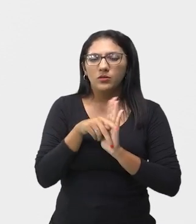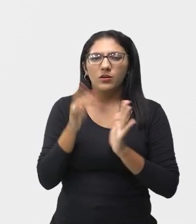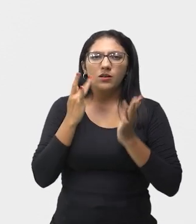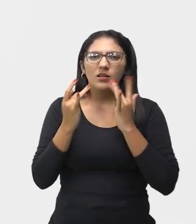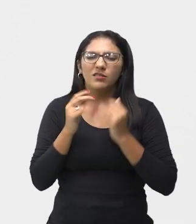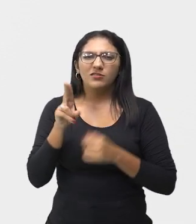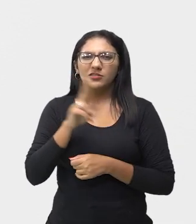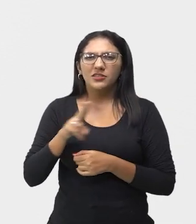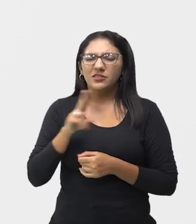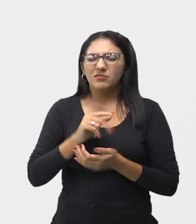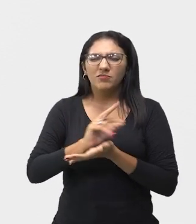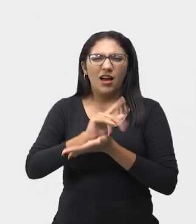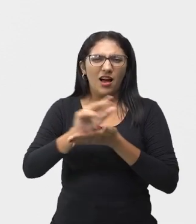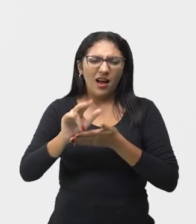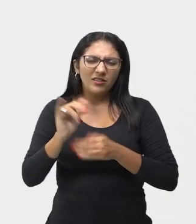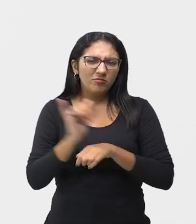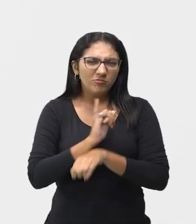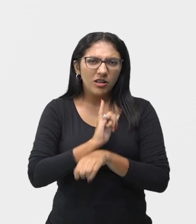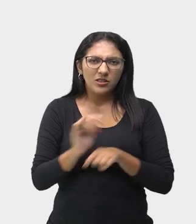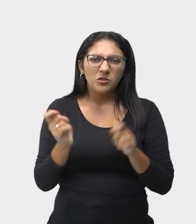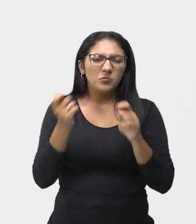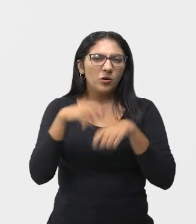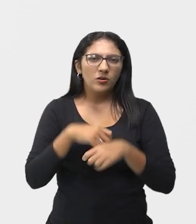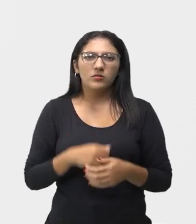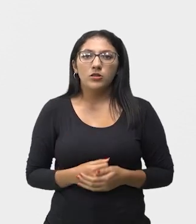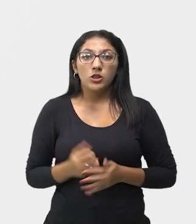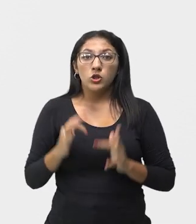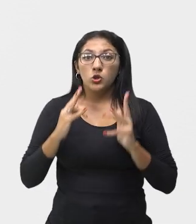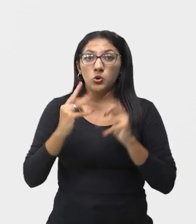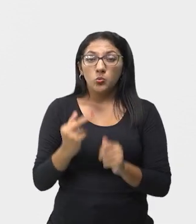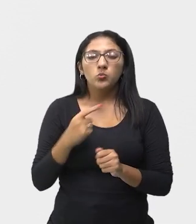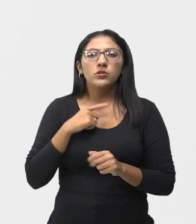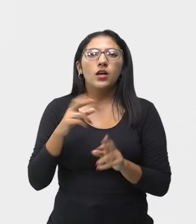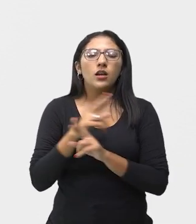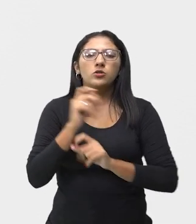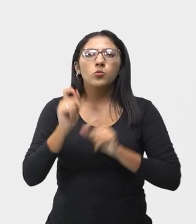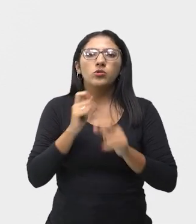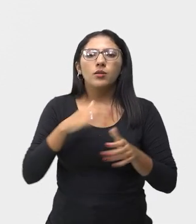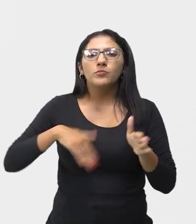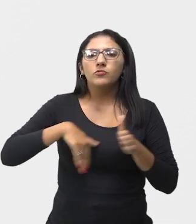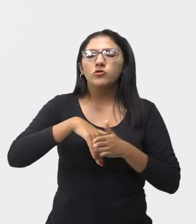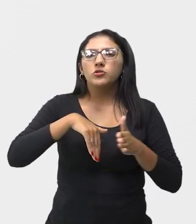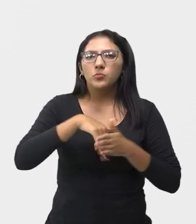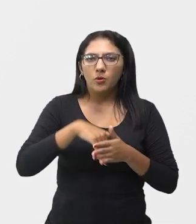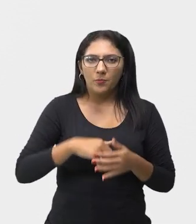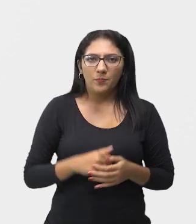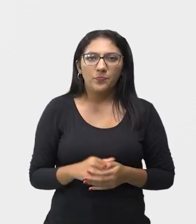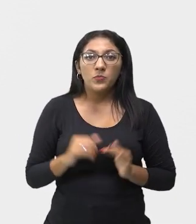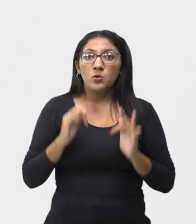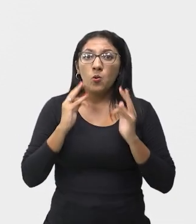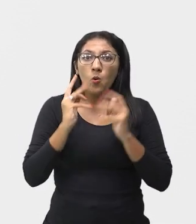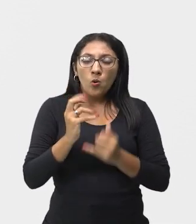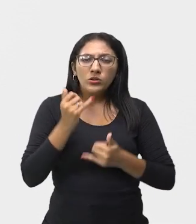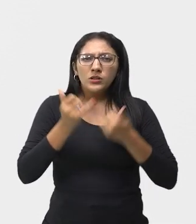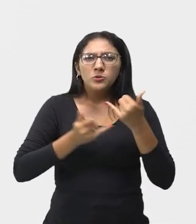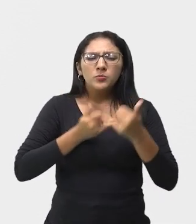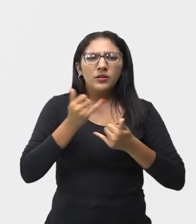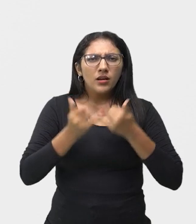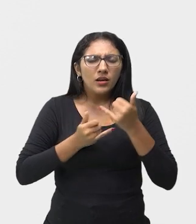palhaçadas e improvisações, tudo ambientado no jogo de futebol. Todas as cenas dos espetáculos